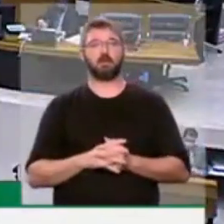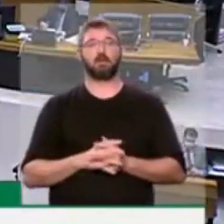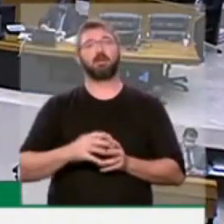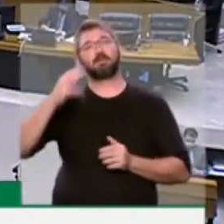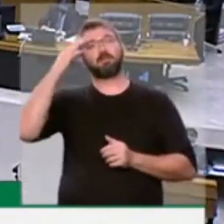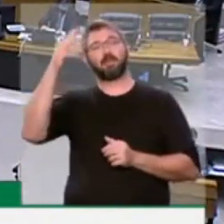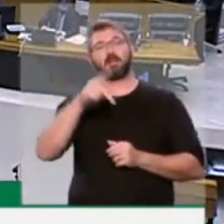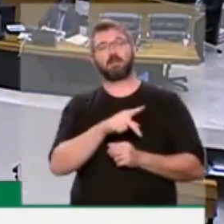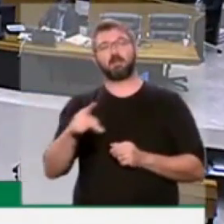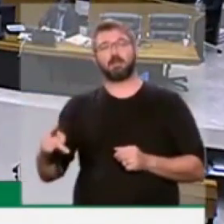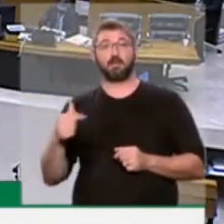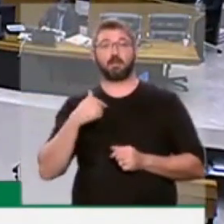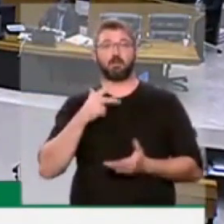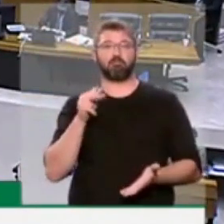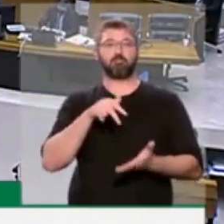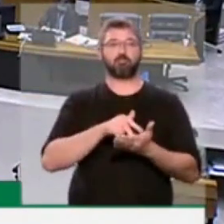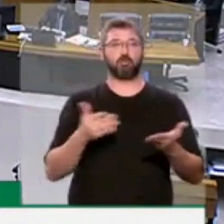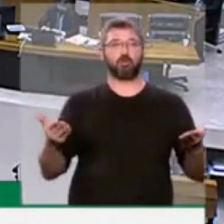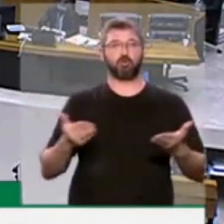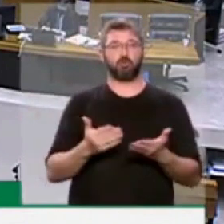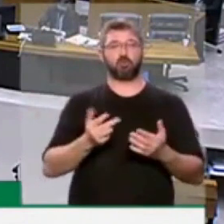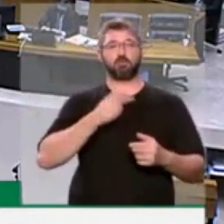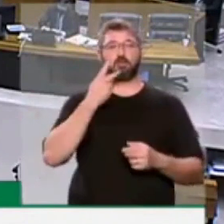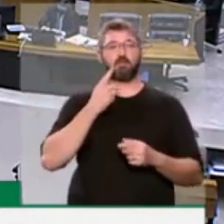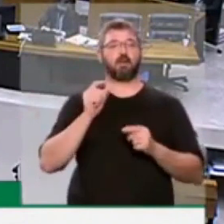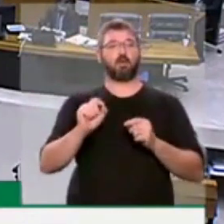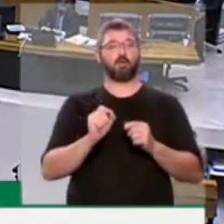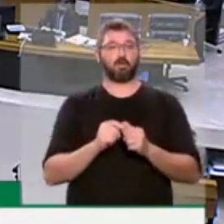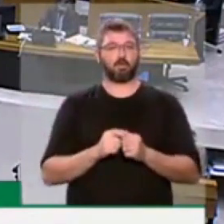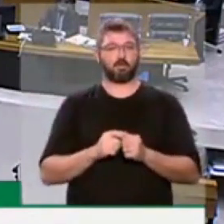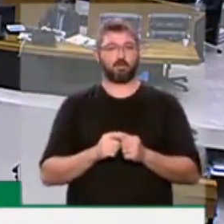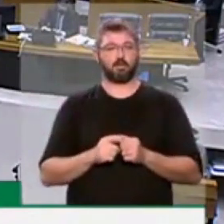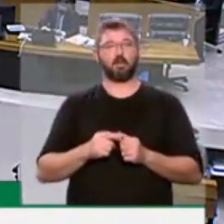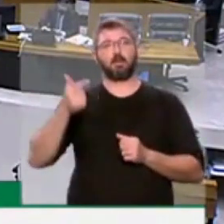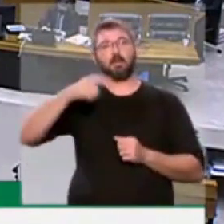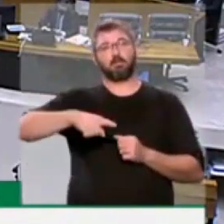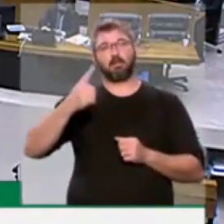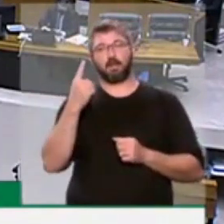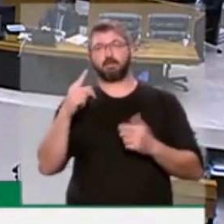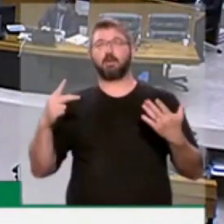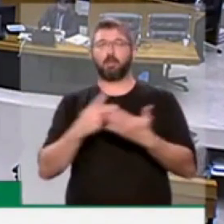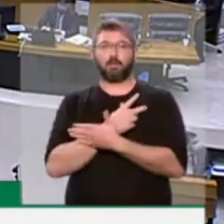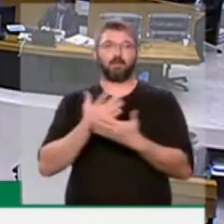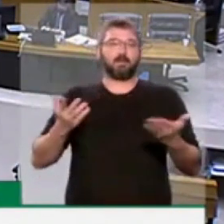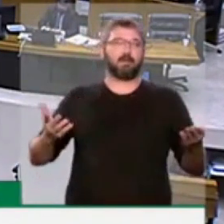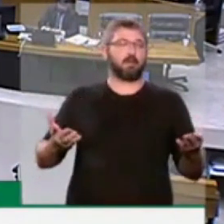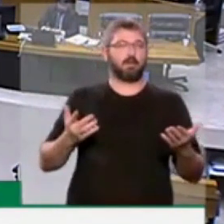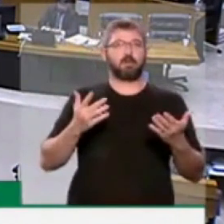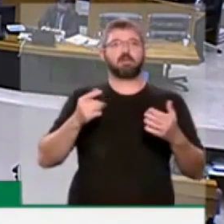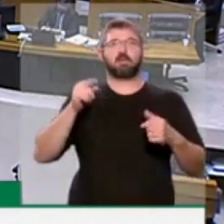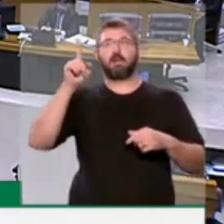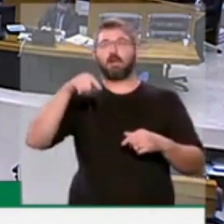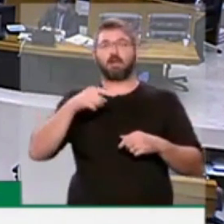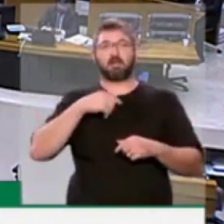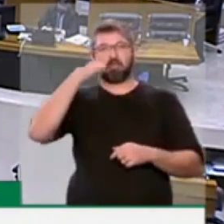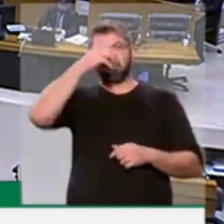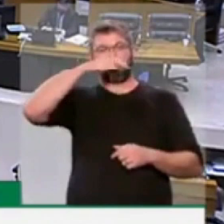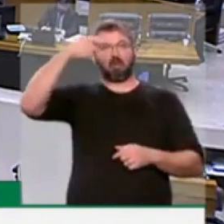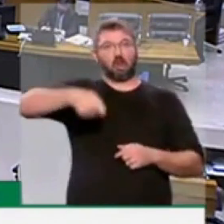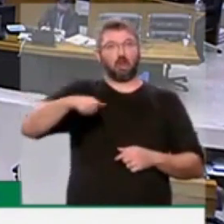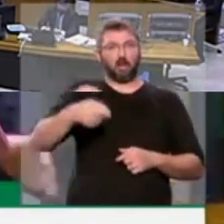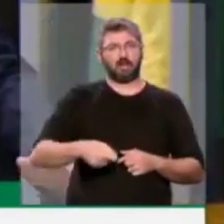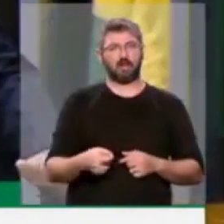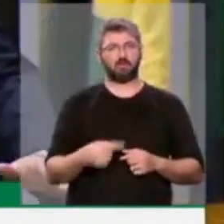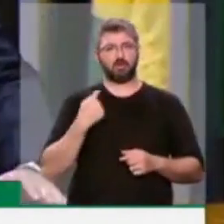Bom, mais uma vez eu venho até aqui a essa tribuna para falar mais um capítulo dessa escalada de autoritarismo que